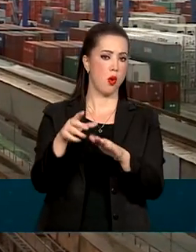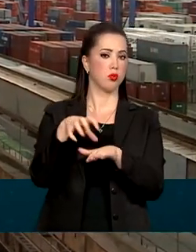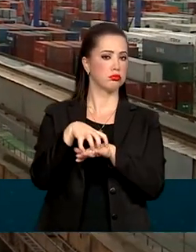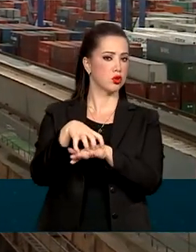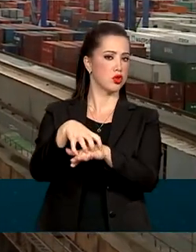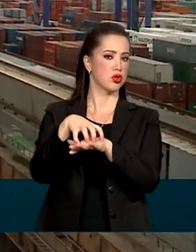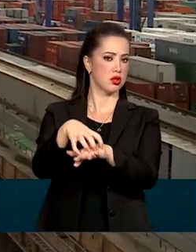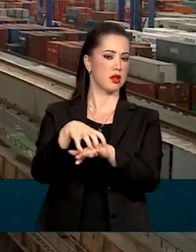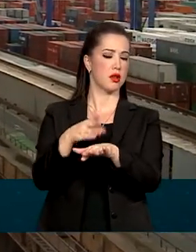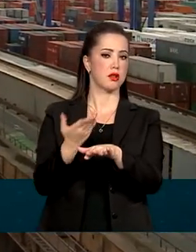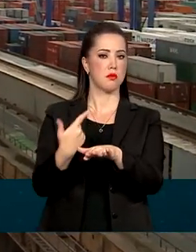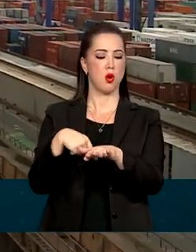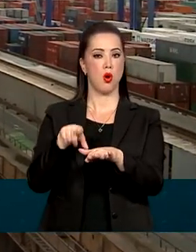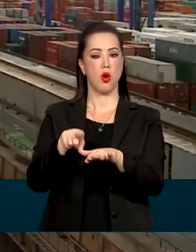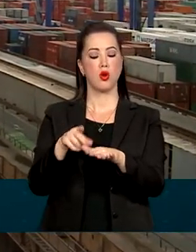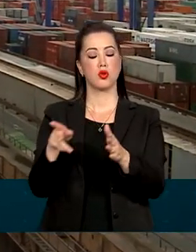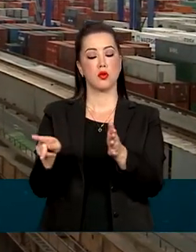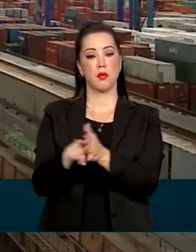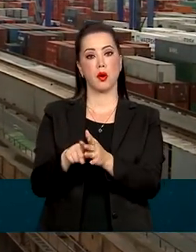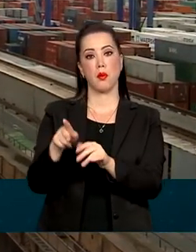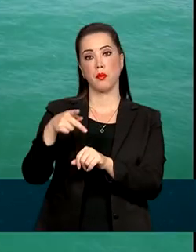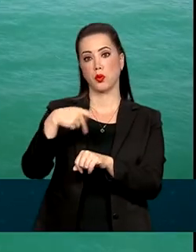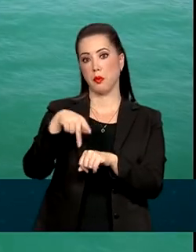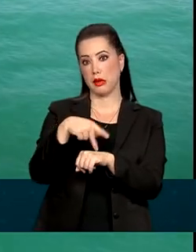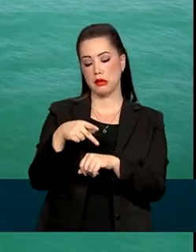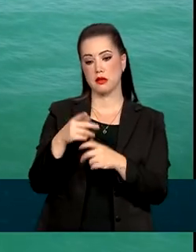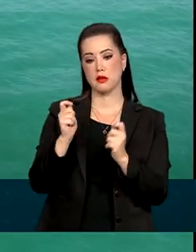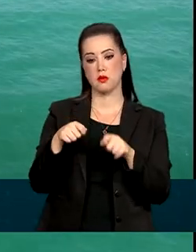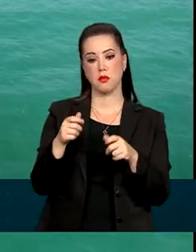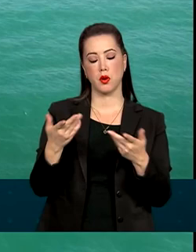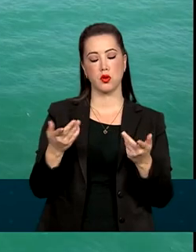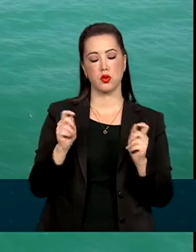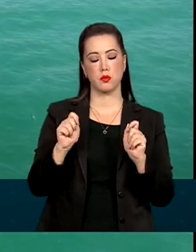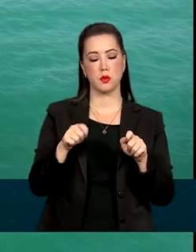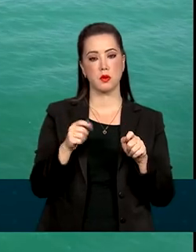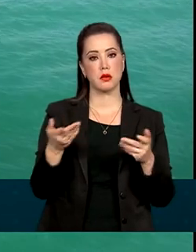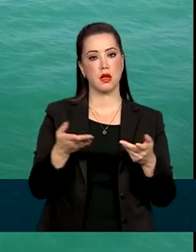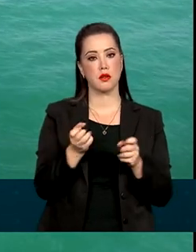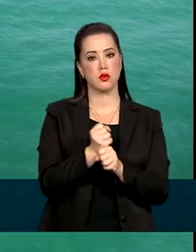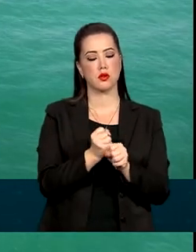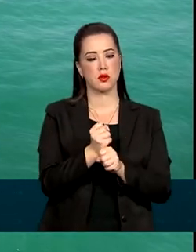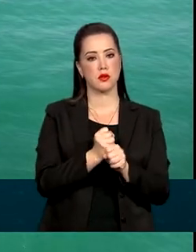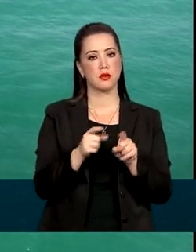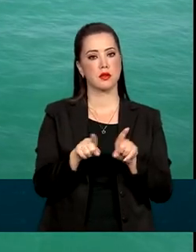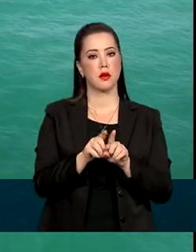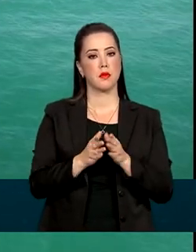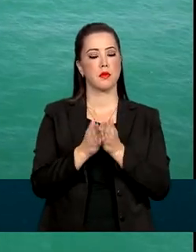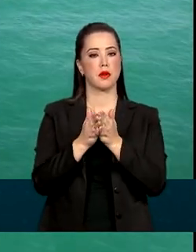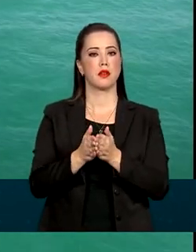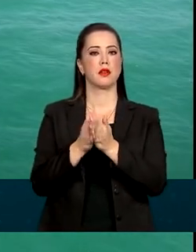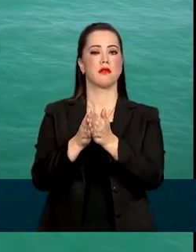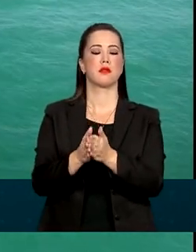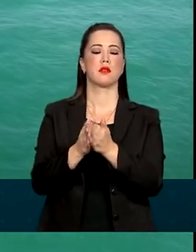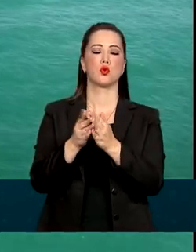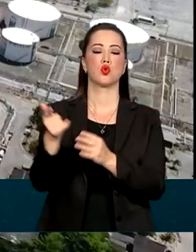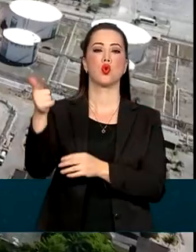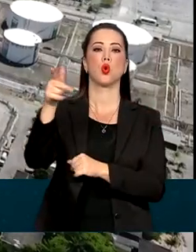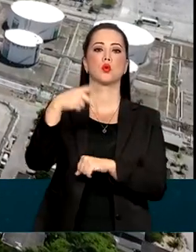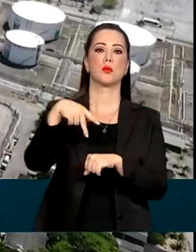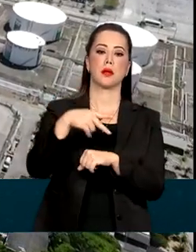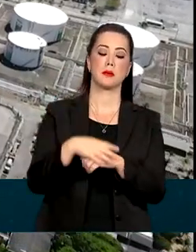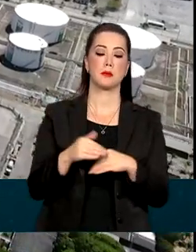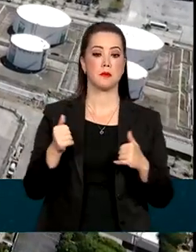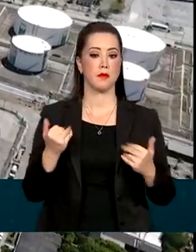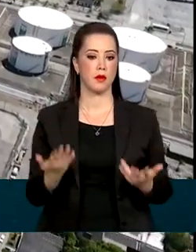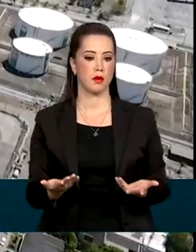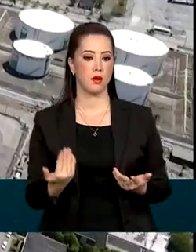movimenta cargas entre portos do mesmo país, passou a ser permitida neste ano também para navios de origem internacional. Com